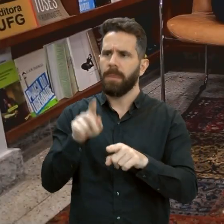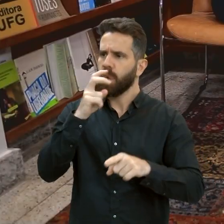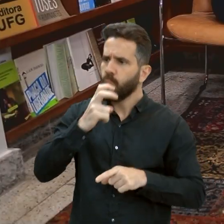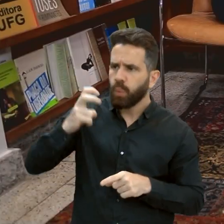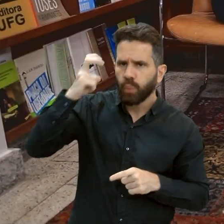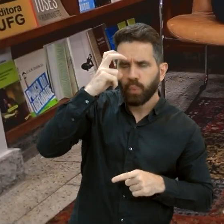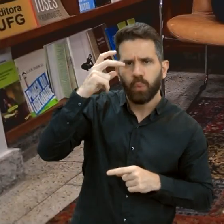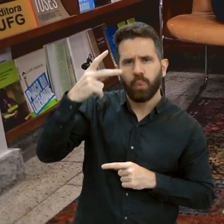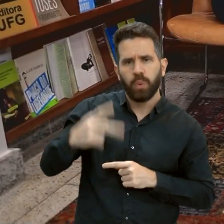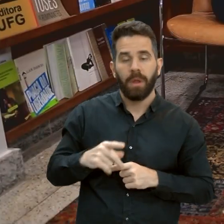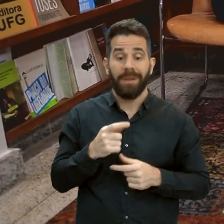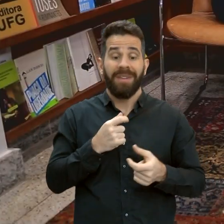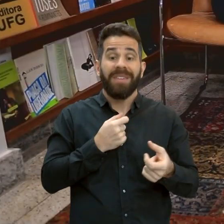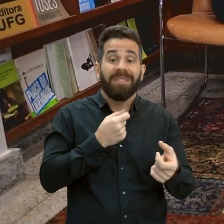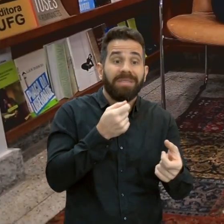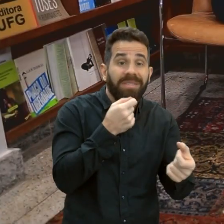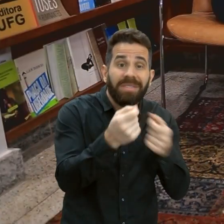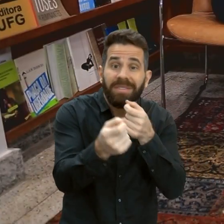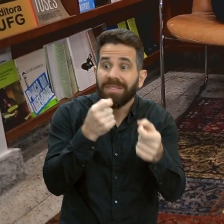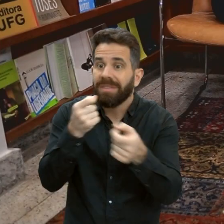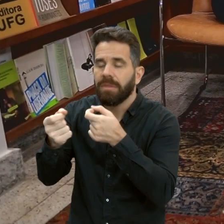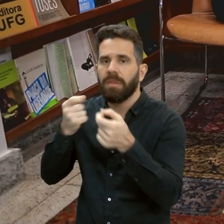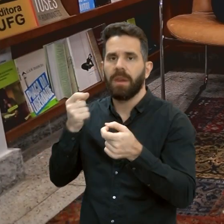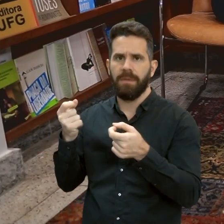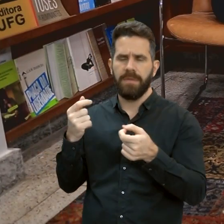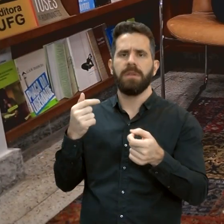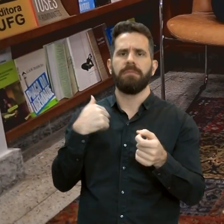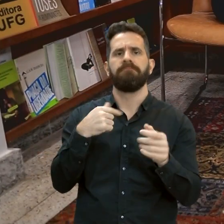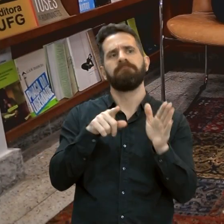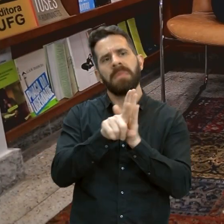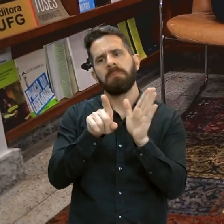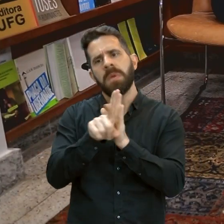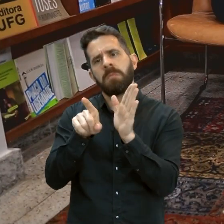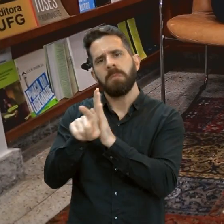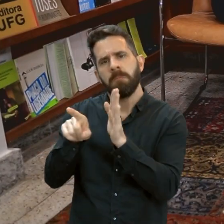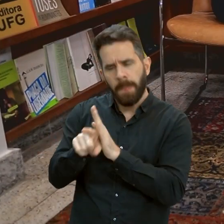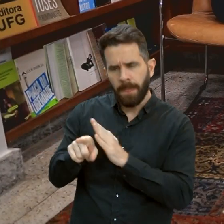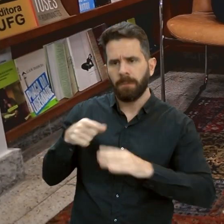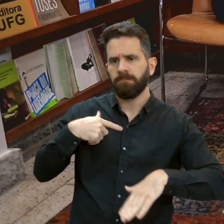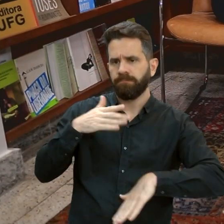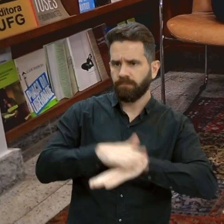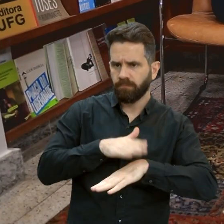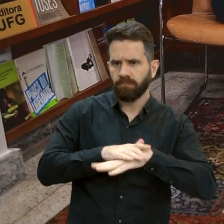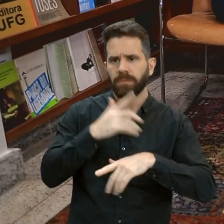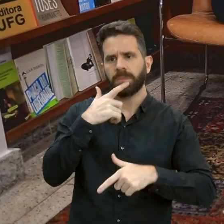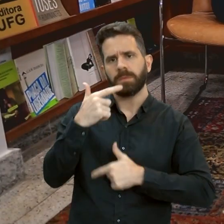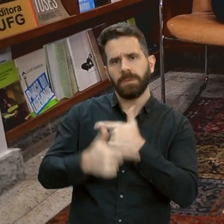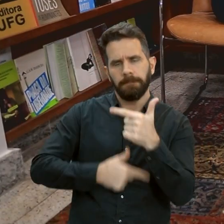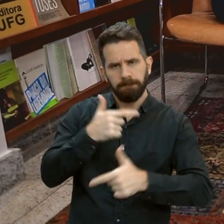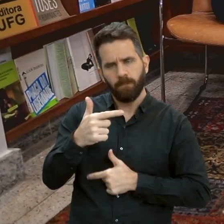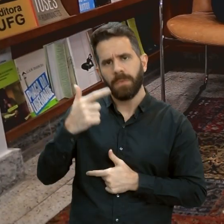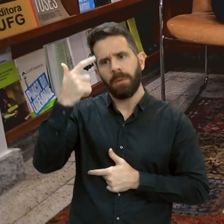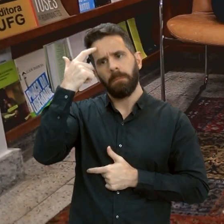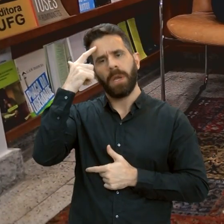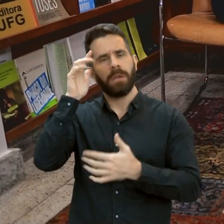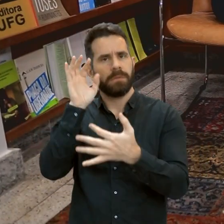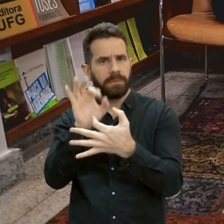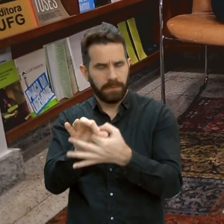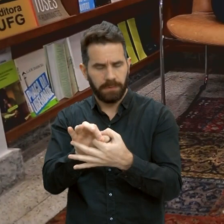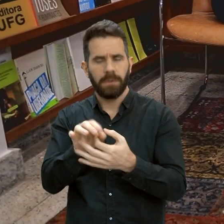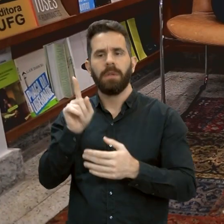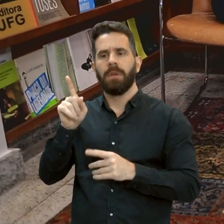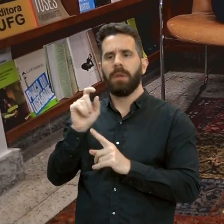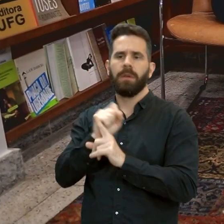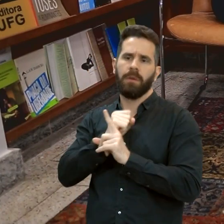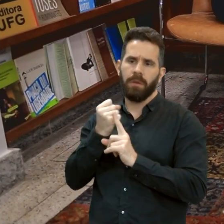as entrevistas, todo o pensamento da época foi trabalhado levando em consideração pensamentos de Bourdieu, de